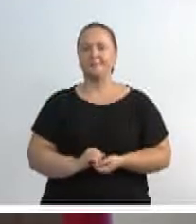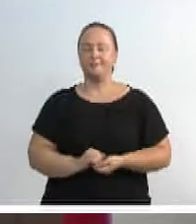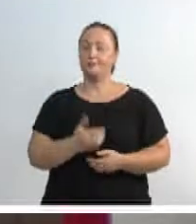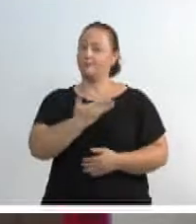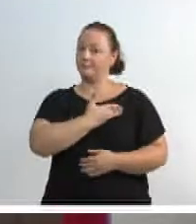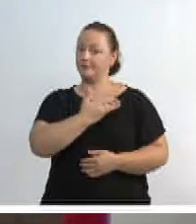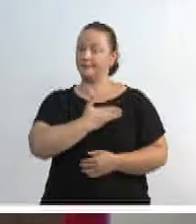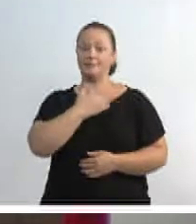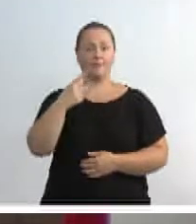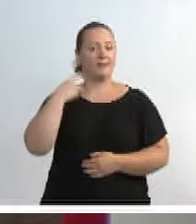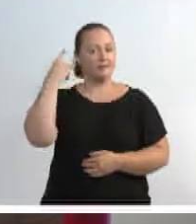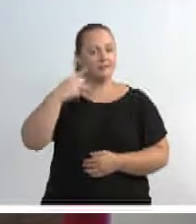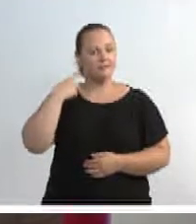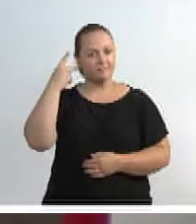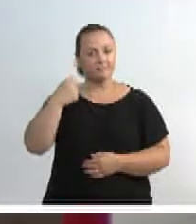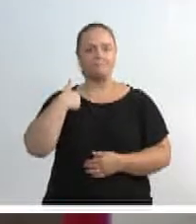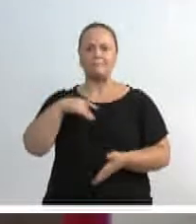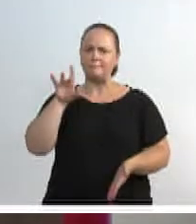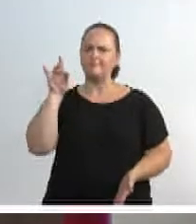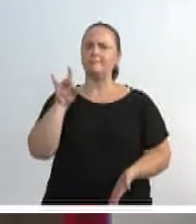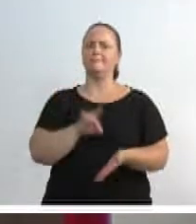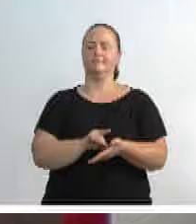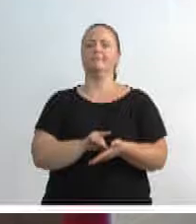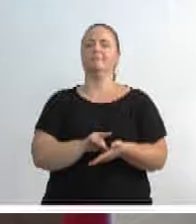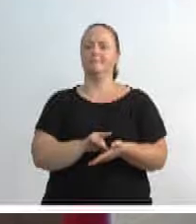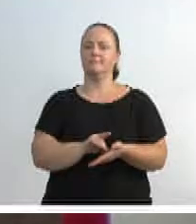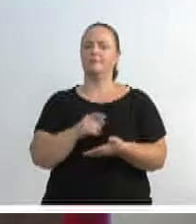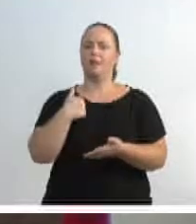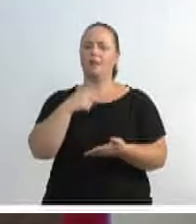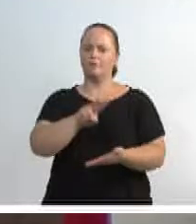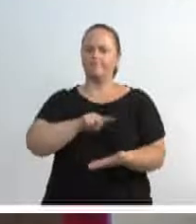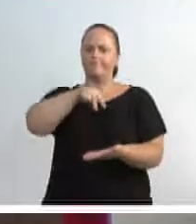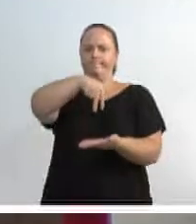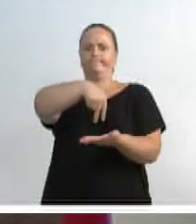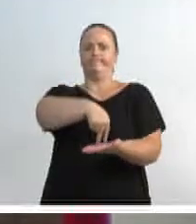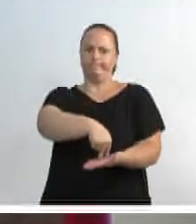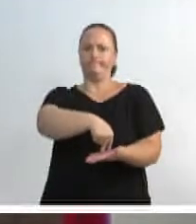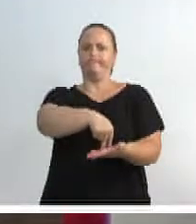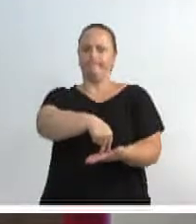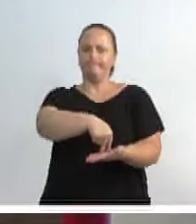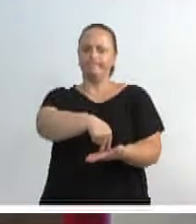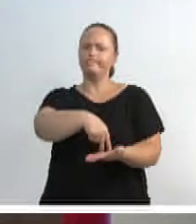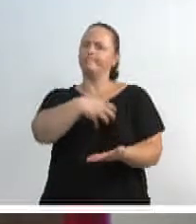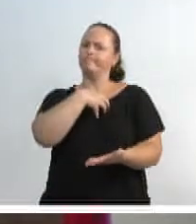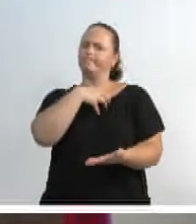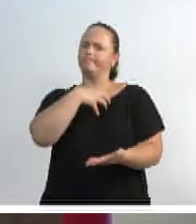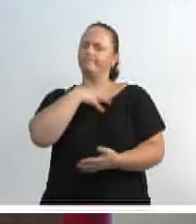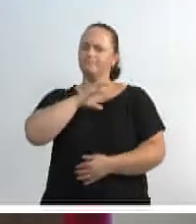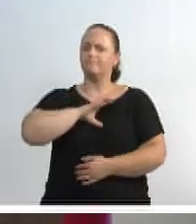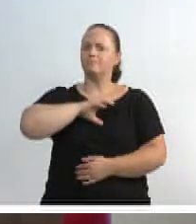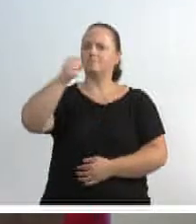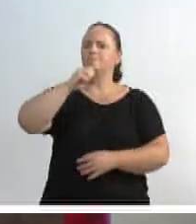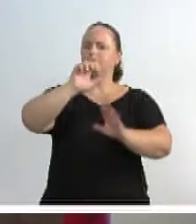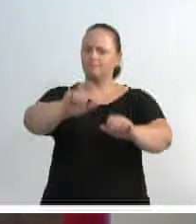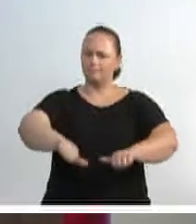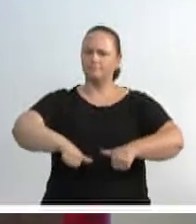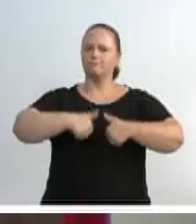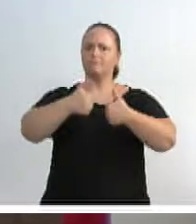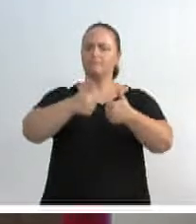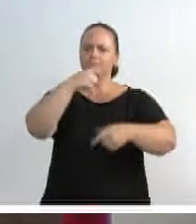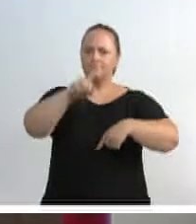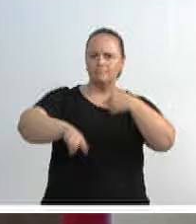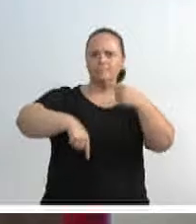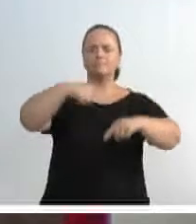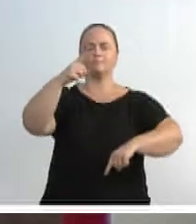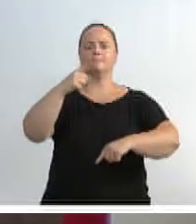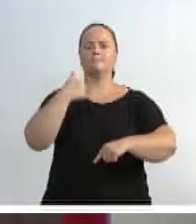colegas e vereadores, tenho absoluta certeza que o meu posicionamento é um posicionamento de vencer e de superar as divergências, e eu